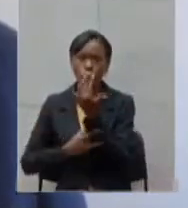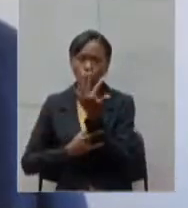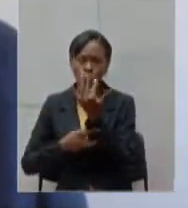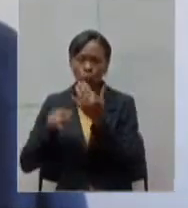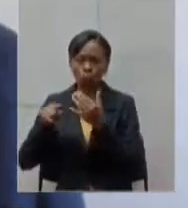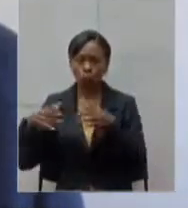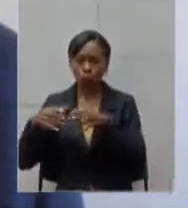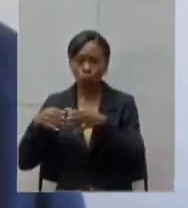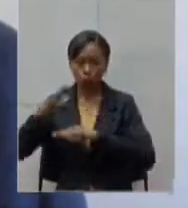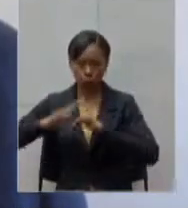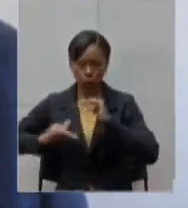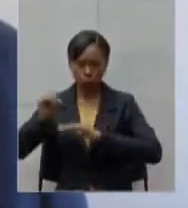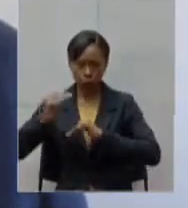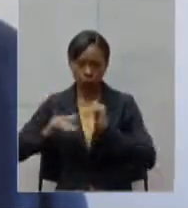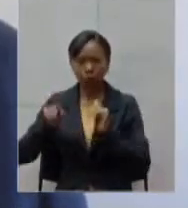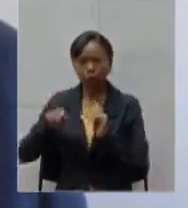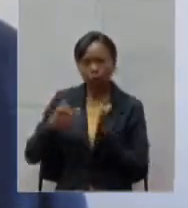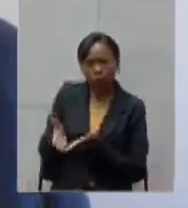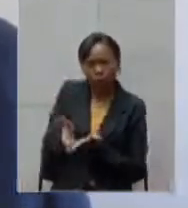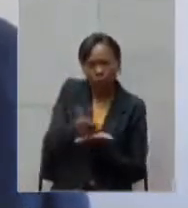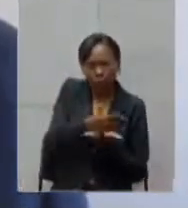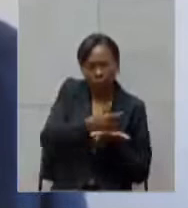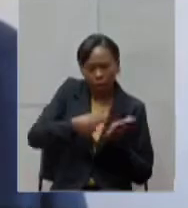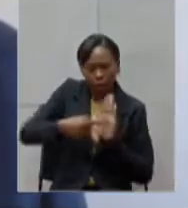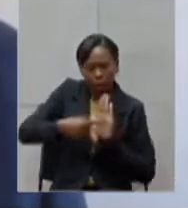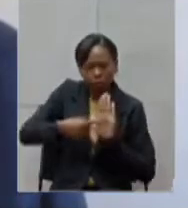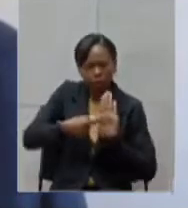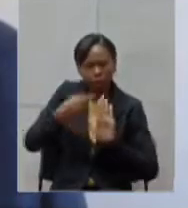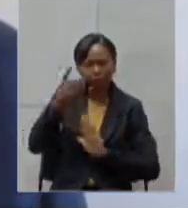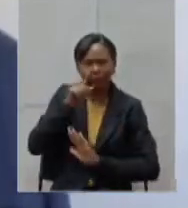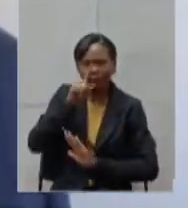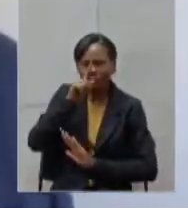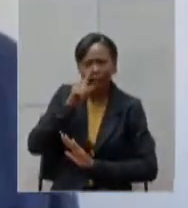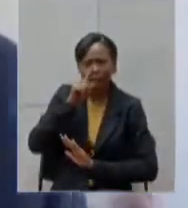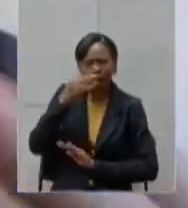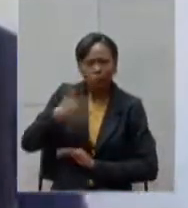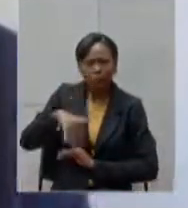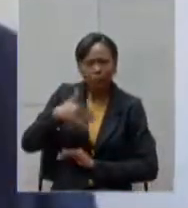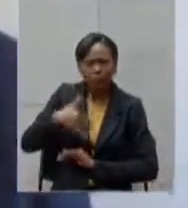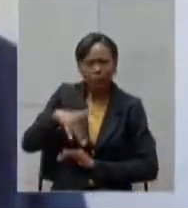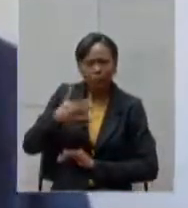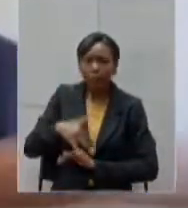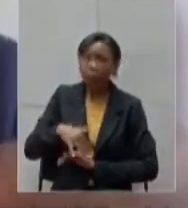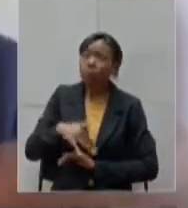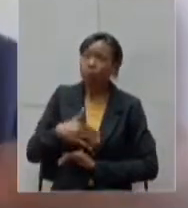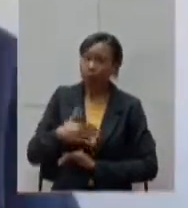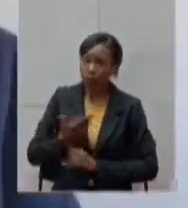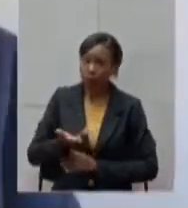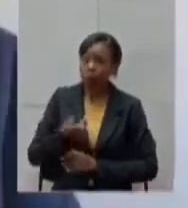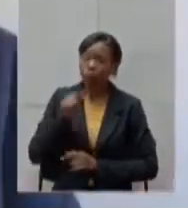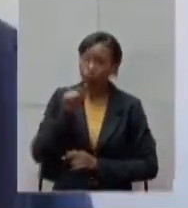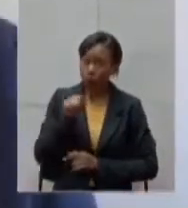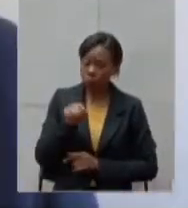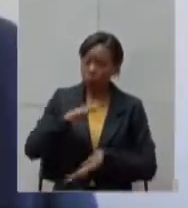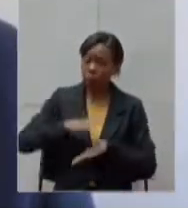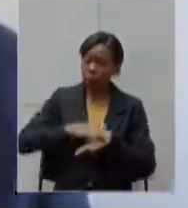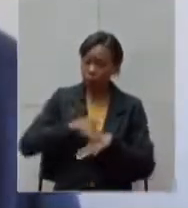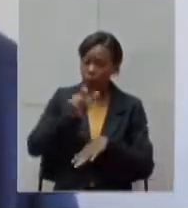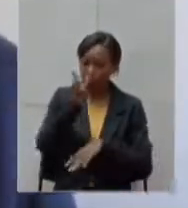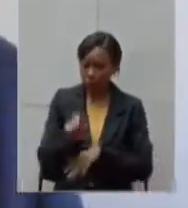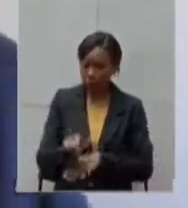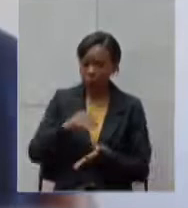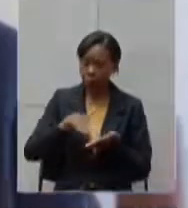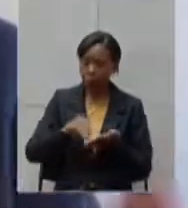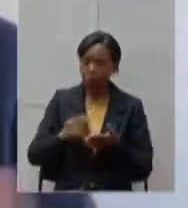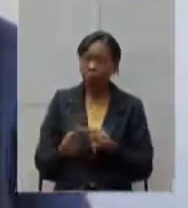Gerais e apresentaram dados gravíssimos da vossa excelência agora desde a semana passada junto ao governador do estado